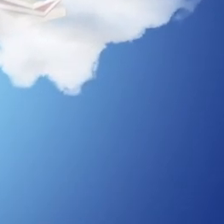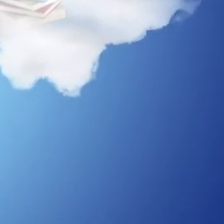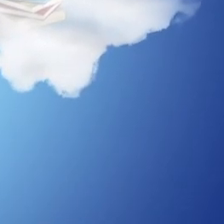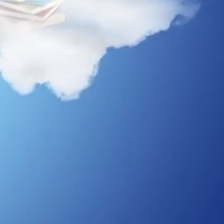Quintena Coelho